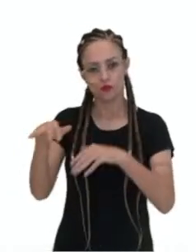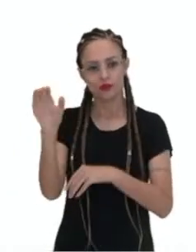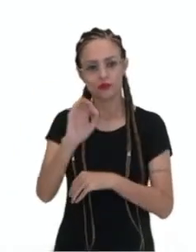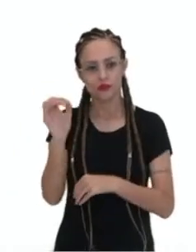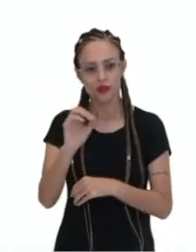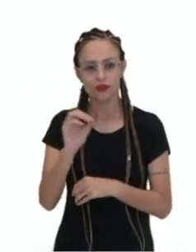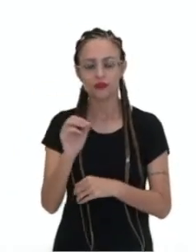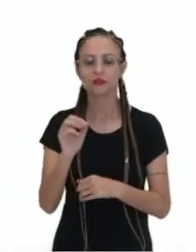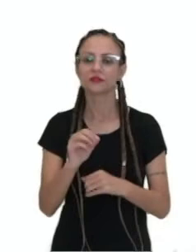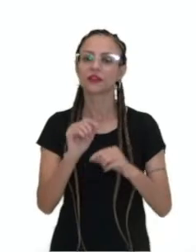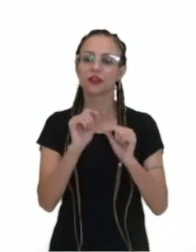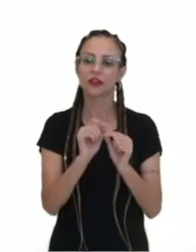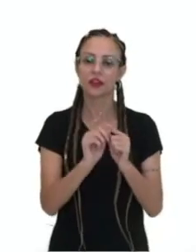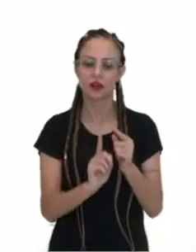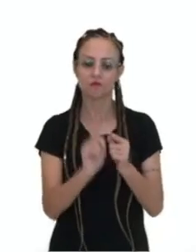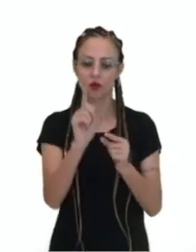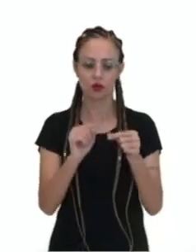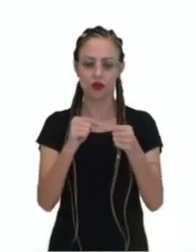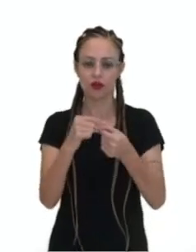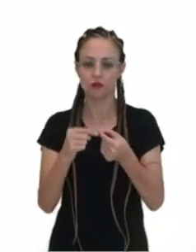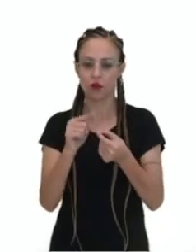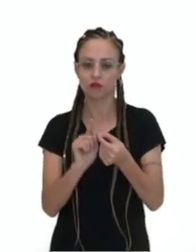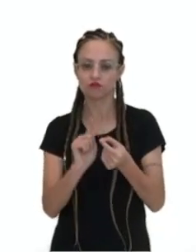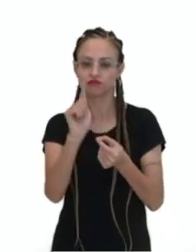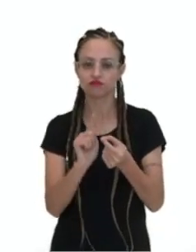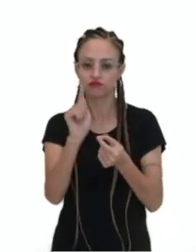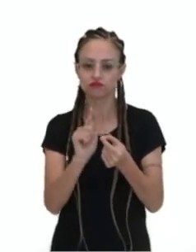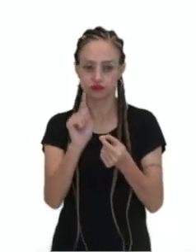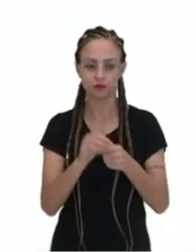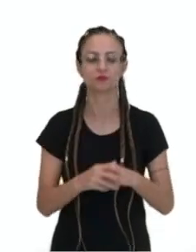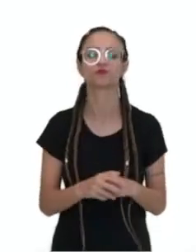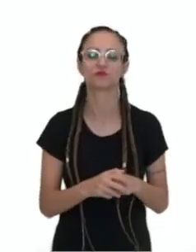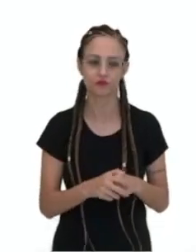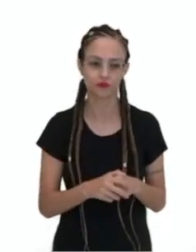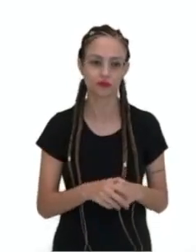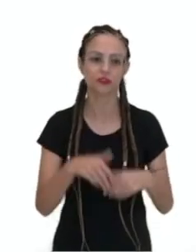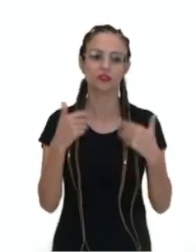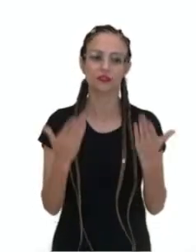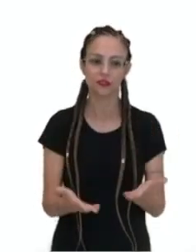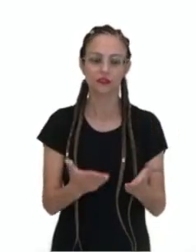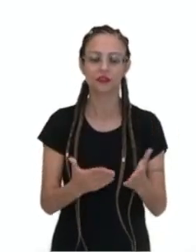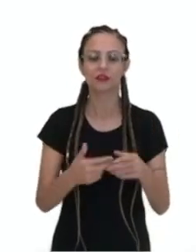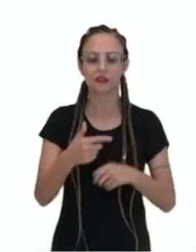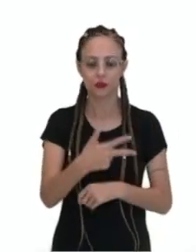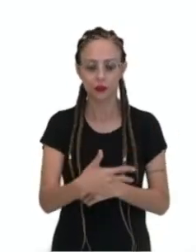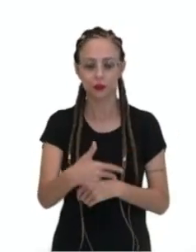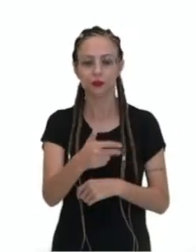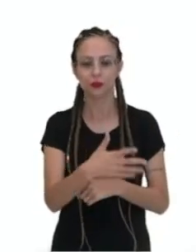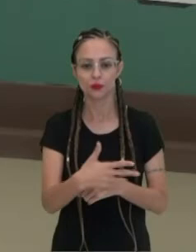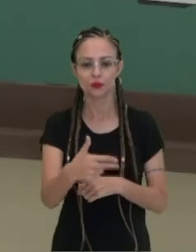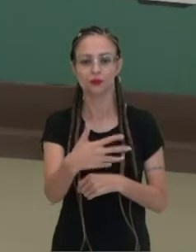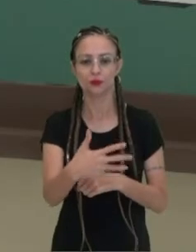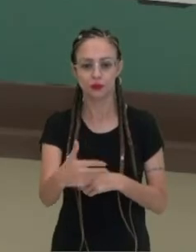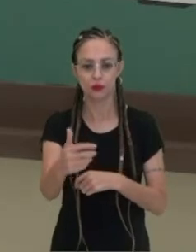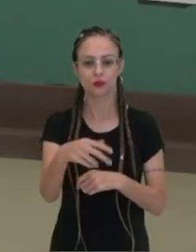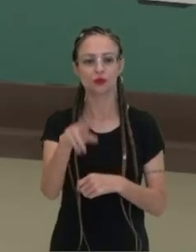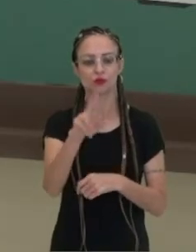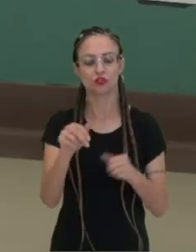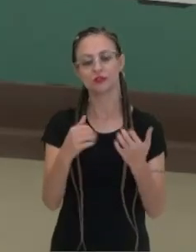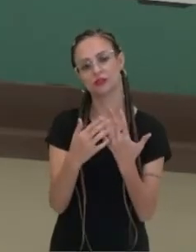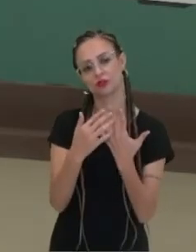boca é voltada para cima, longe do substrato. E rastejam-se utilizando seus